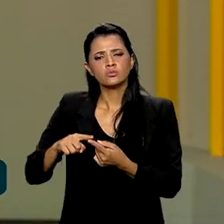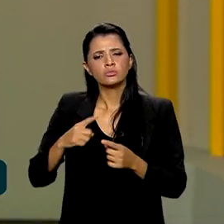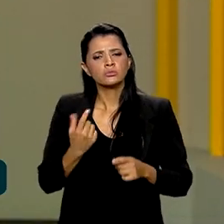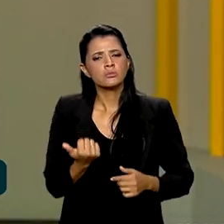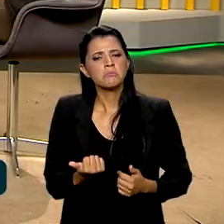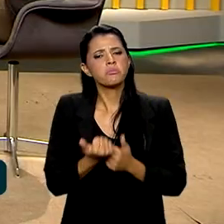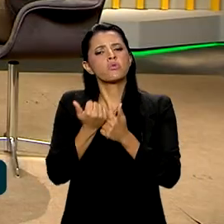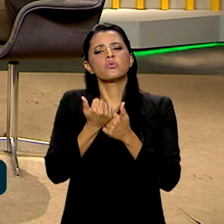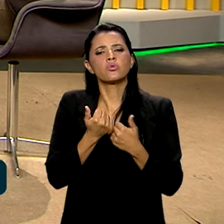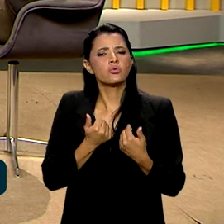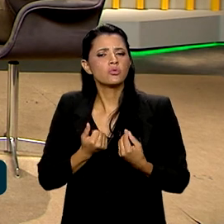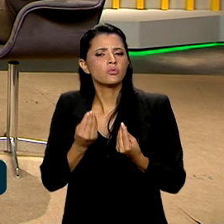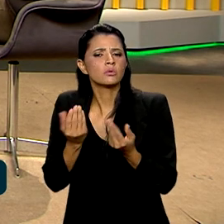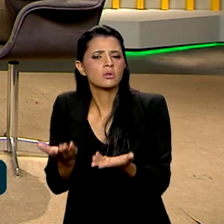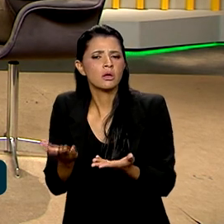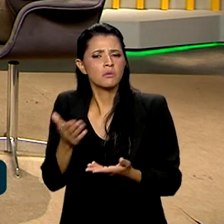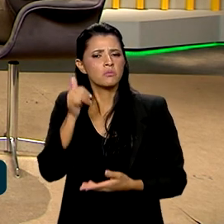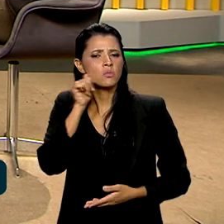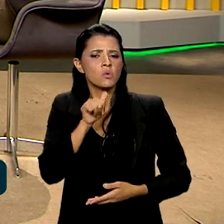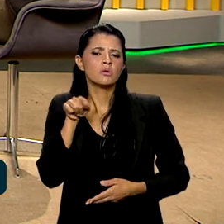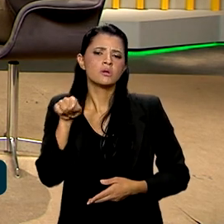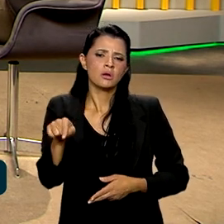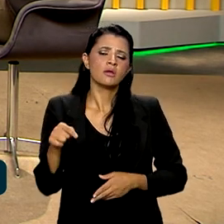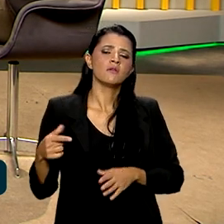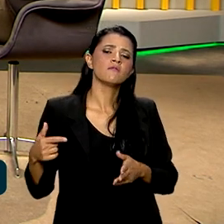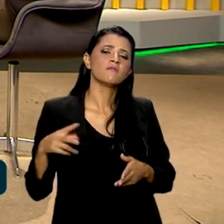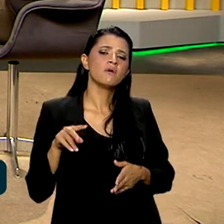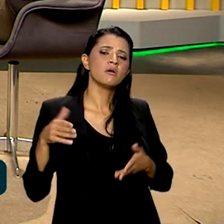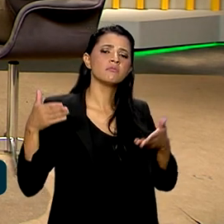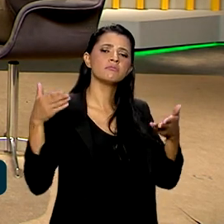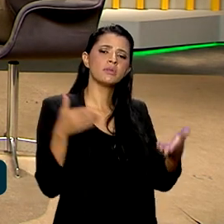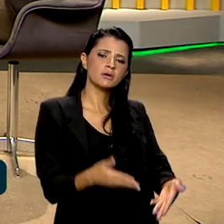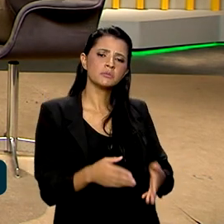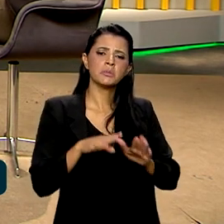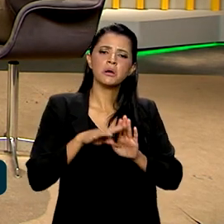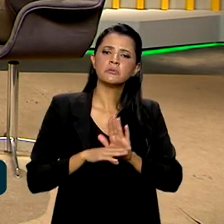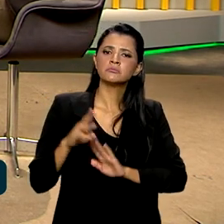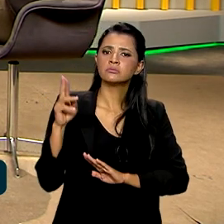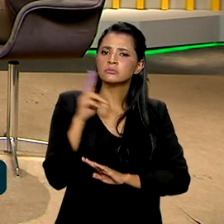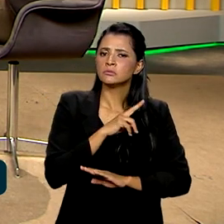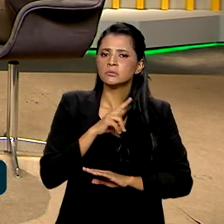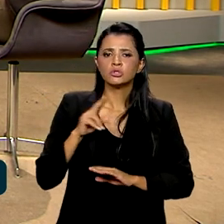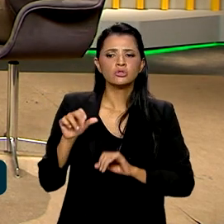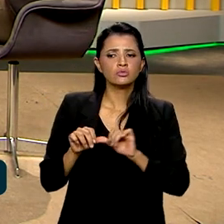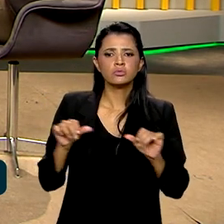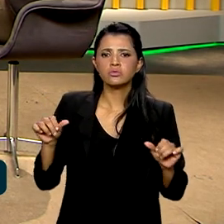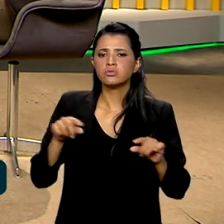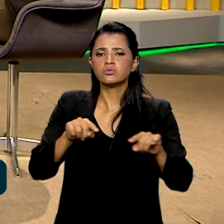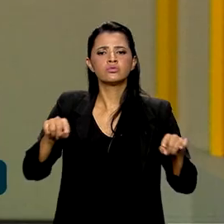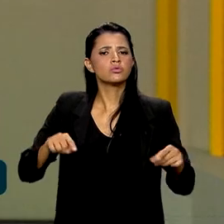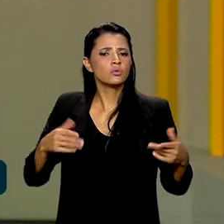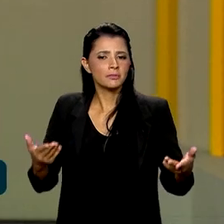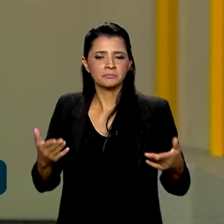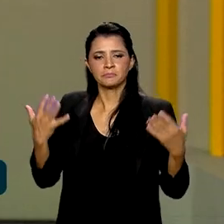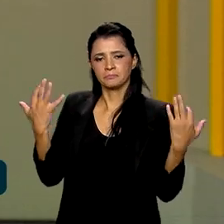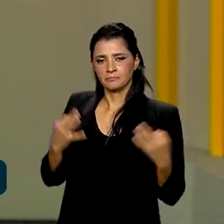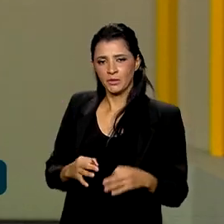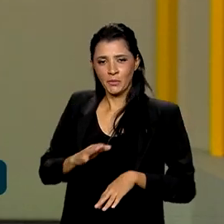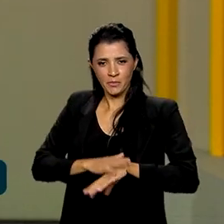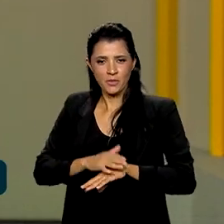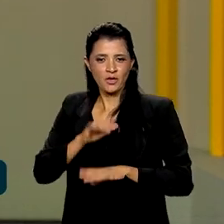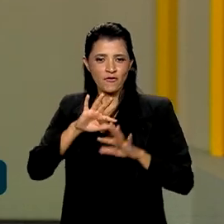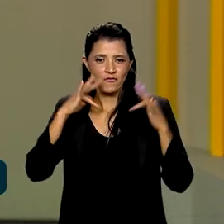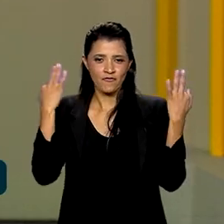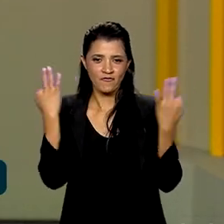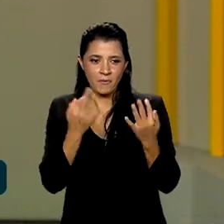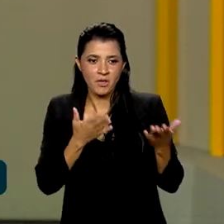dado às mulheres do campo que vão participar desse plano emergencial de reforma agrária? Perfeito. Quando uma família recebe um